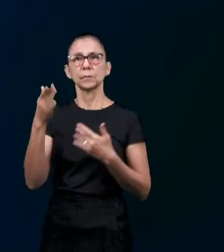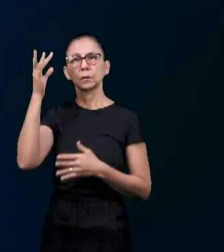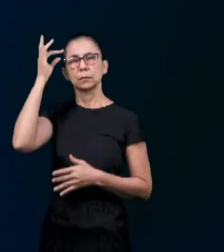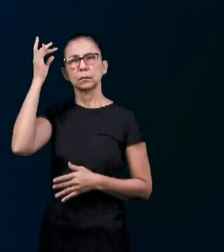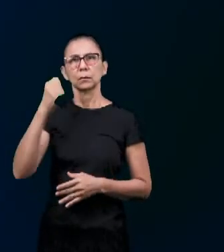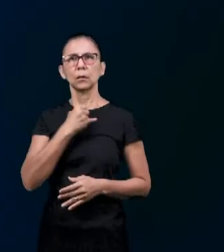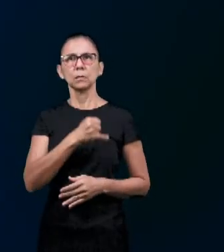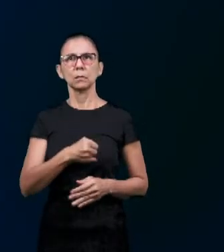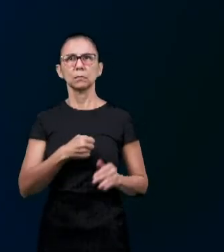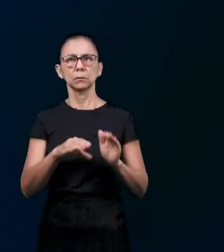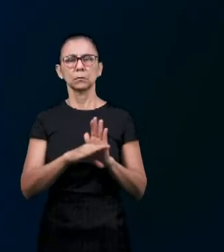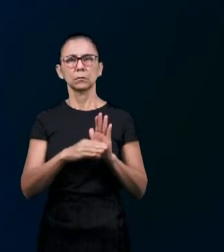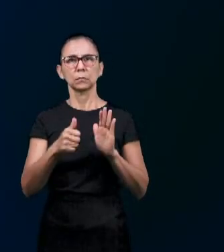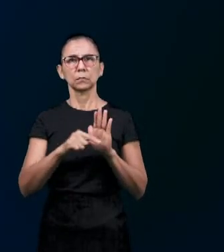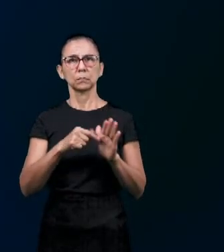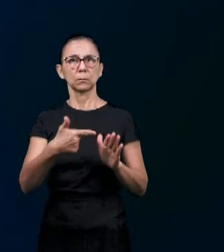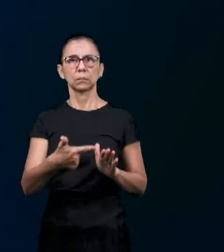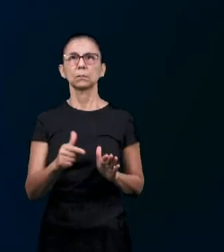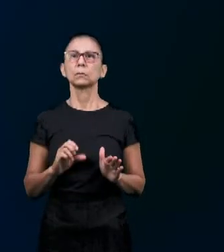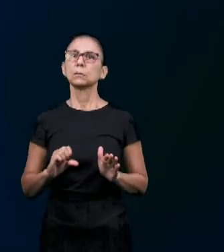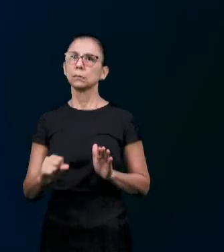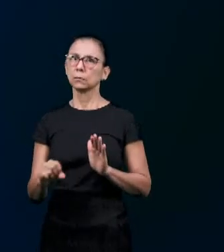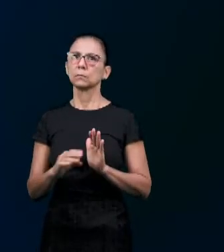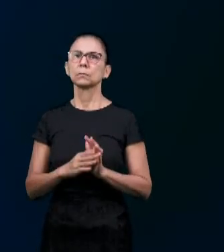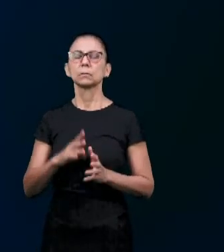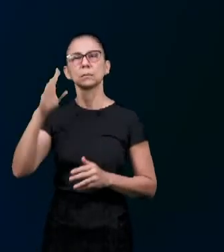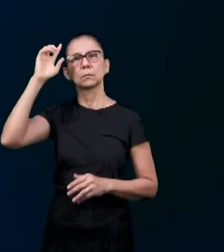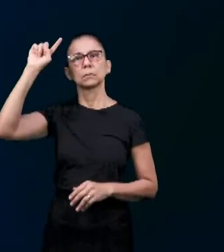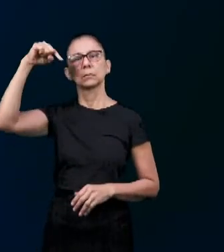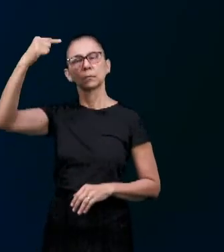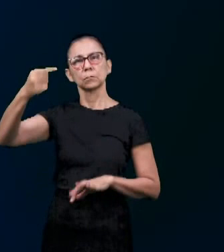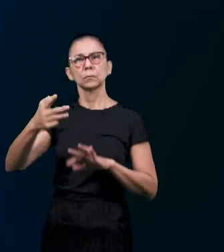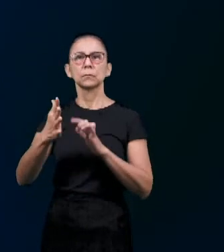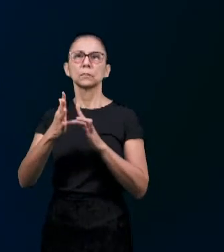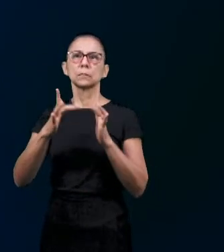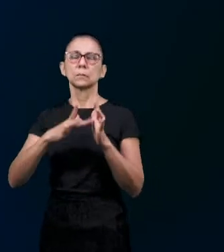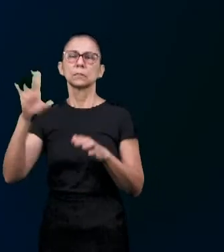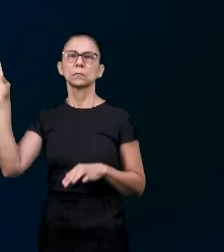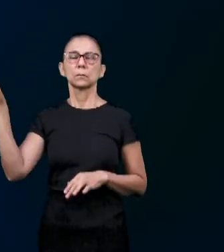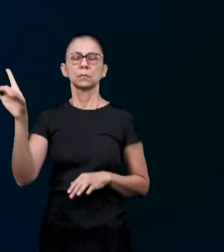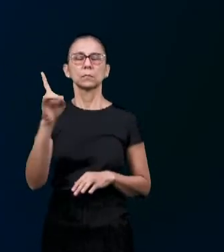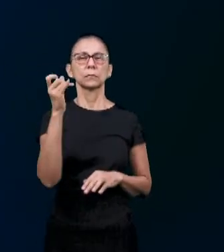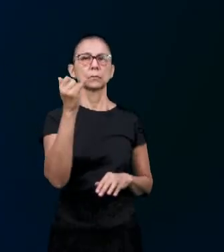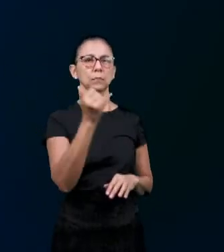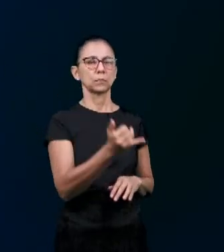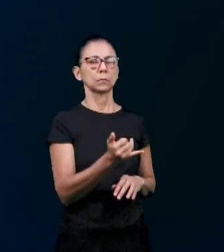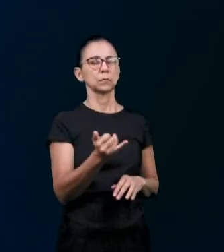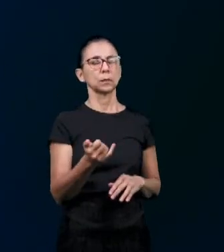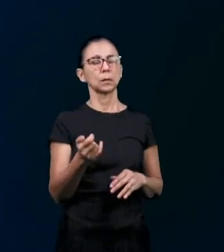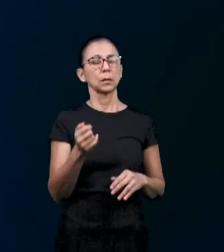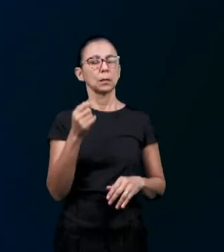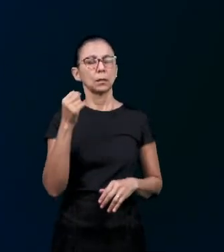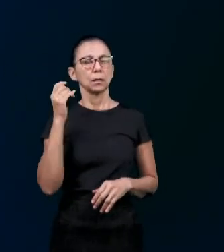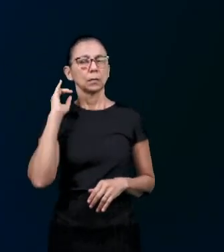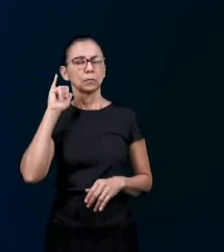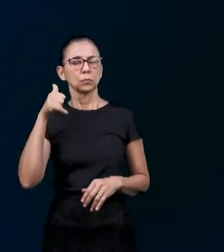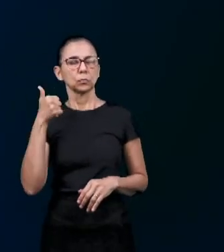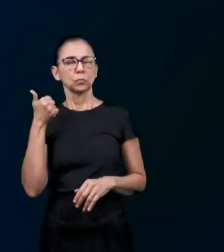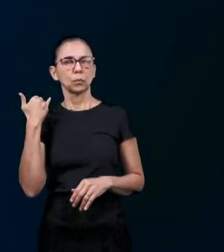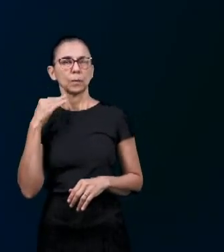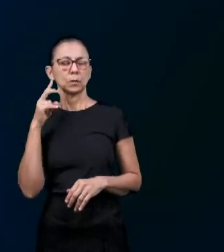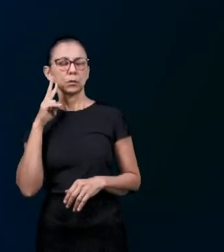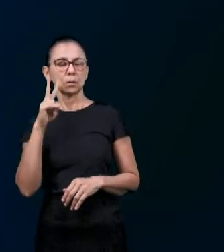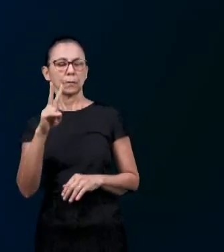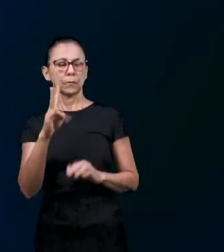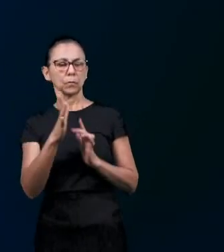Versículo 29 Que diz No dia seguinte João viu a Jesus Que vinha para ele E disse Eis o poder de Deus Que tira o pecado do mundo